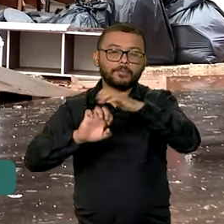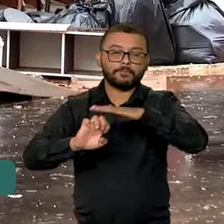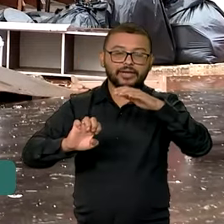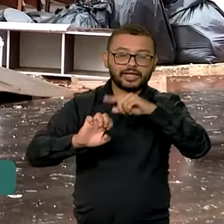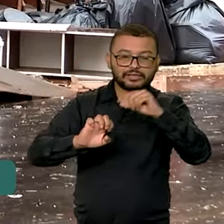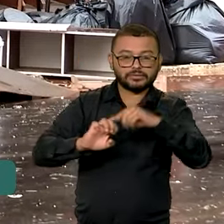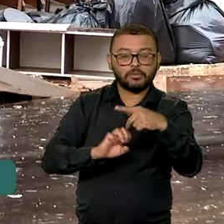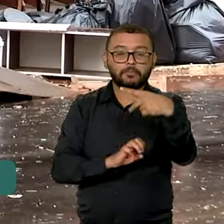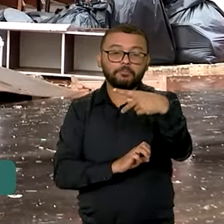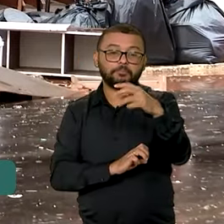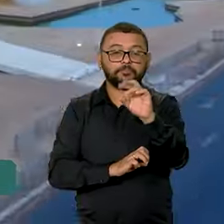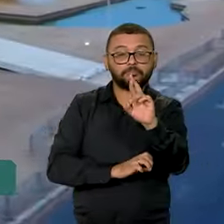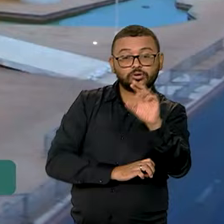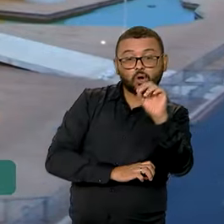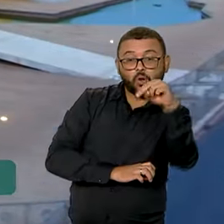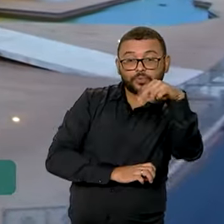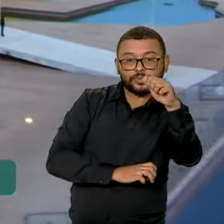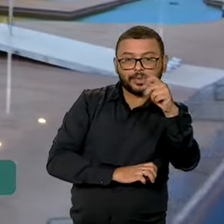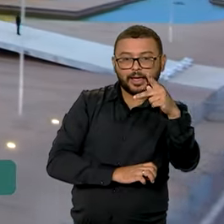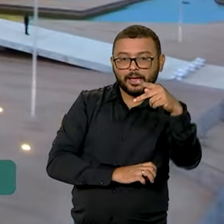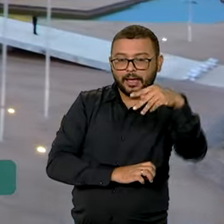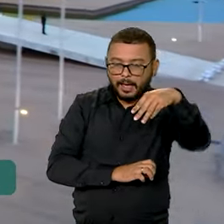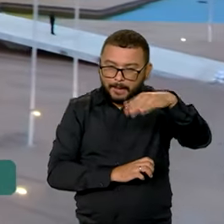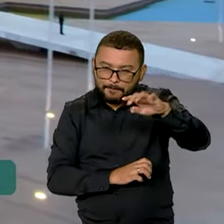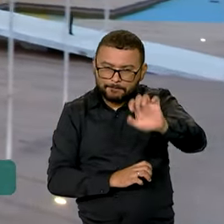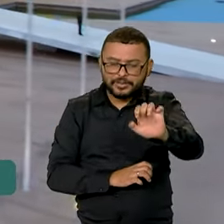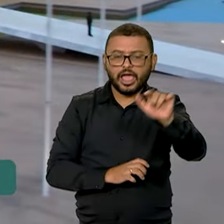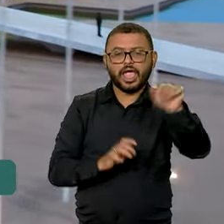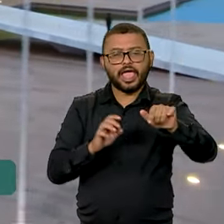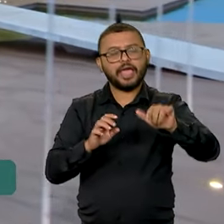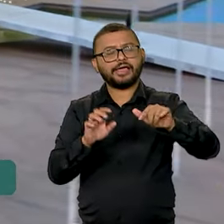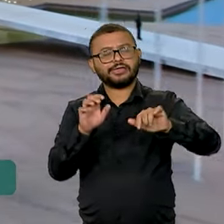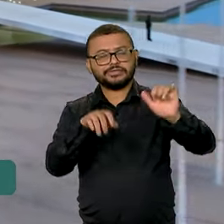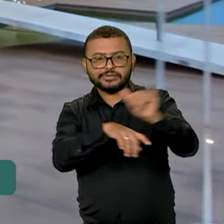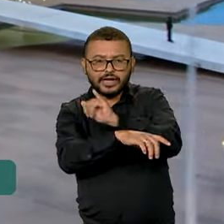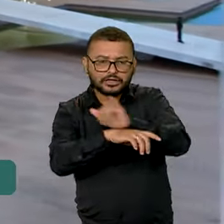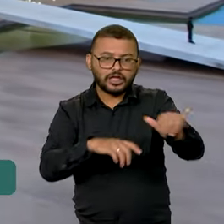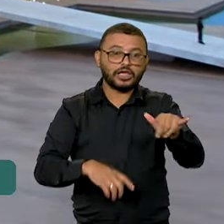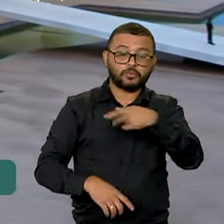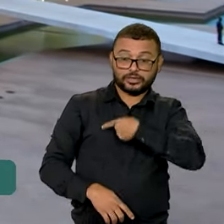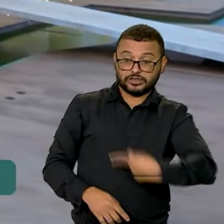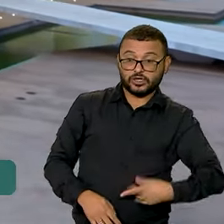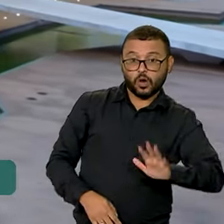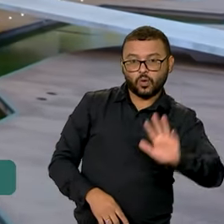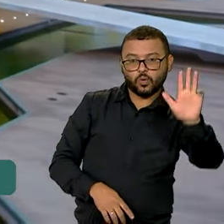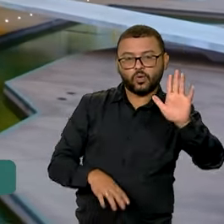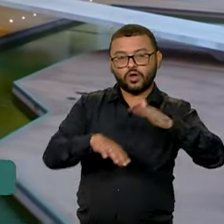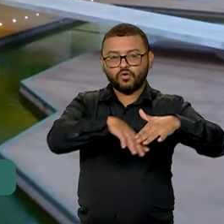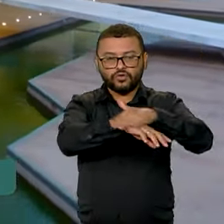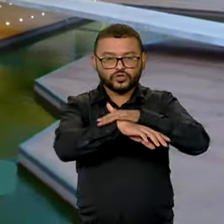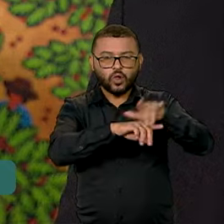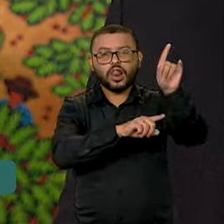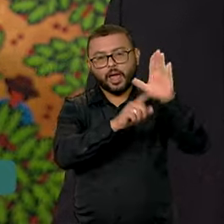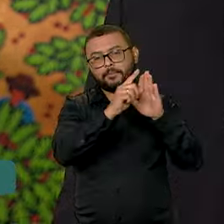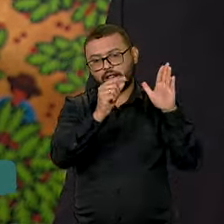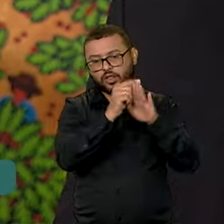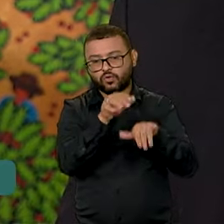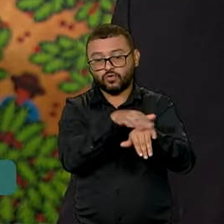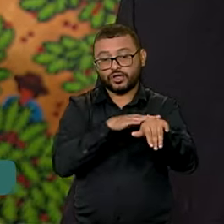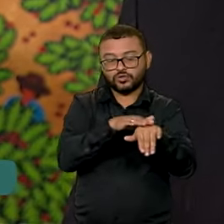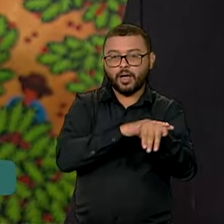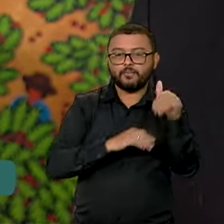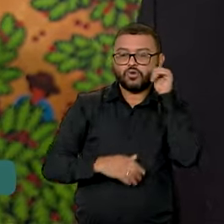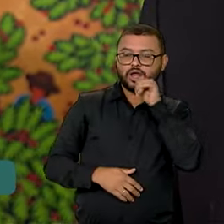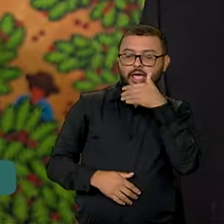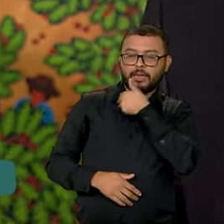Pequenas Empresas, o PRONAMP. O balanço foi apresentado após reunião com o presidente Lula no Palácio do Planalto. A presidente